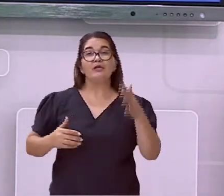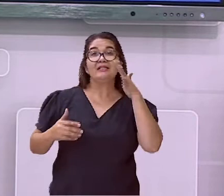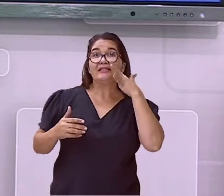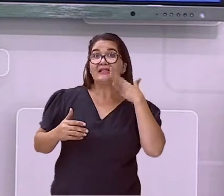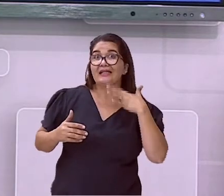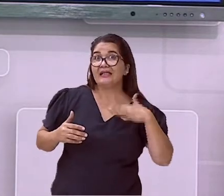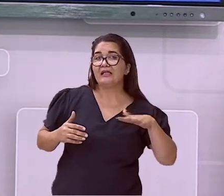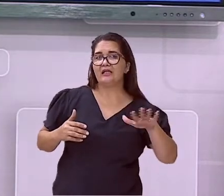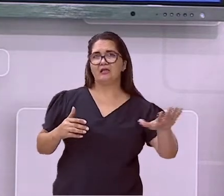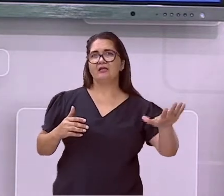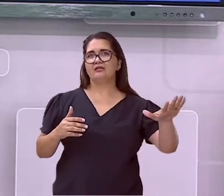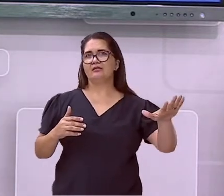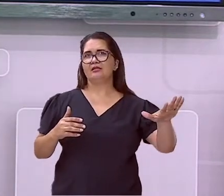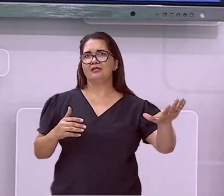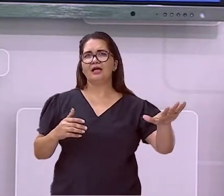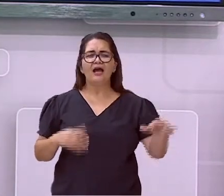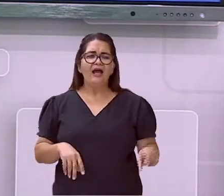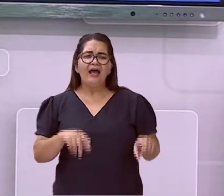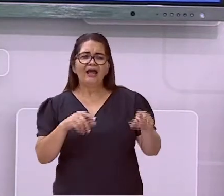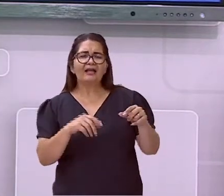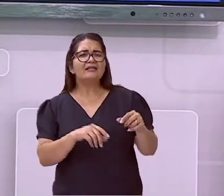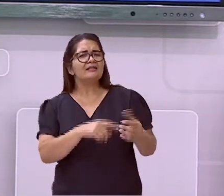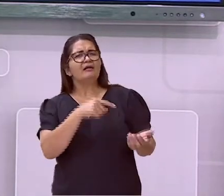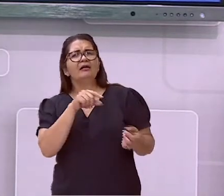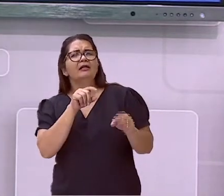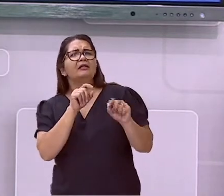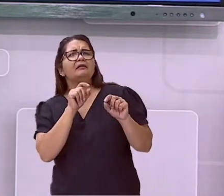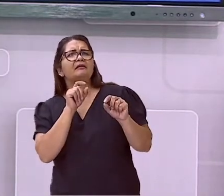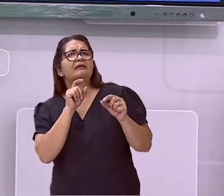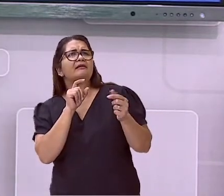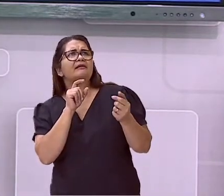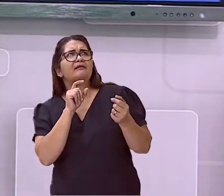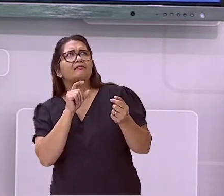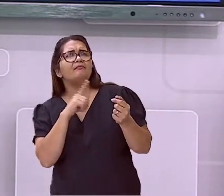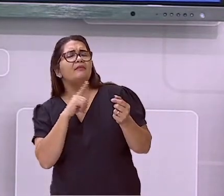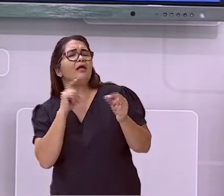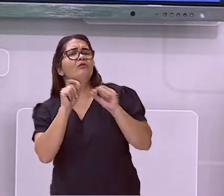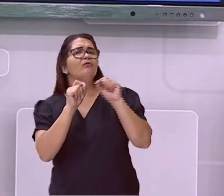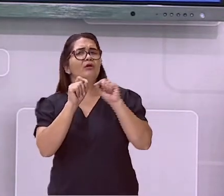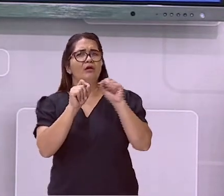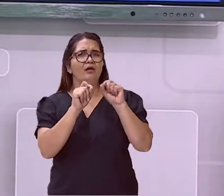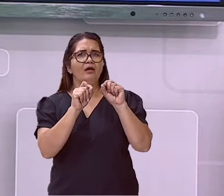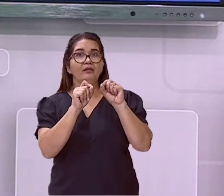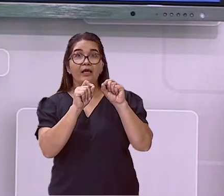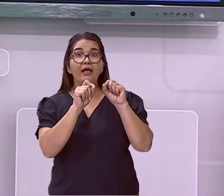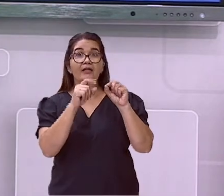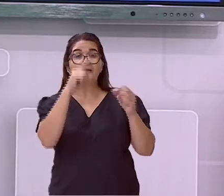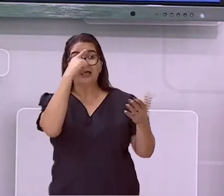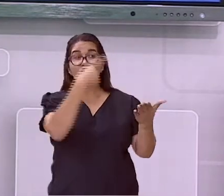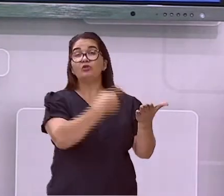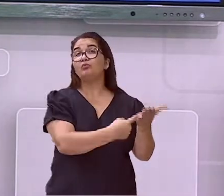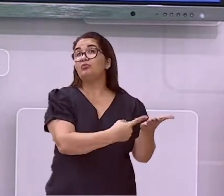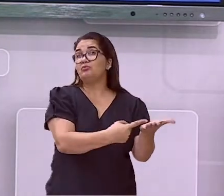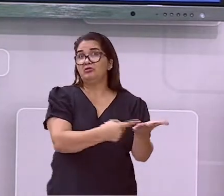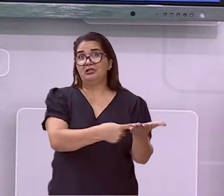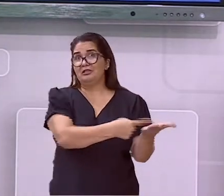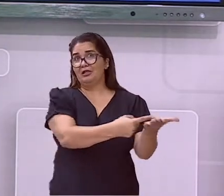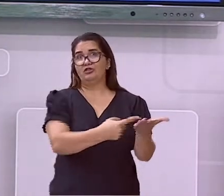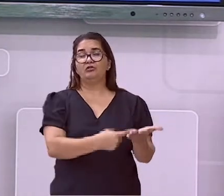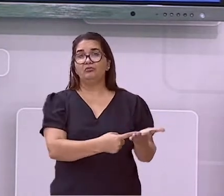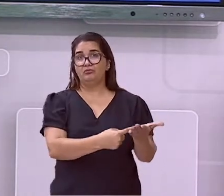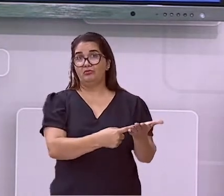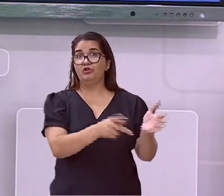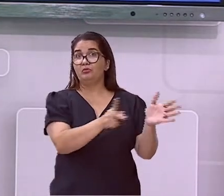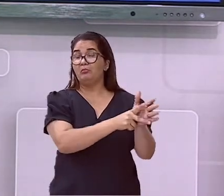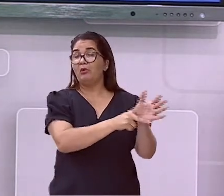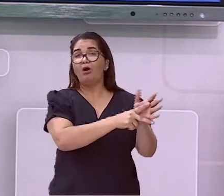abraçar, trazer para uma fase mais próxima da gente, porque a gente sabe, enquanto pais, enquanto